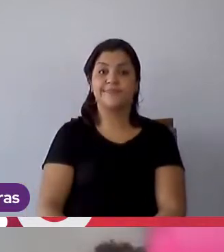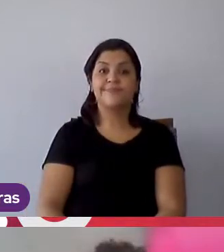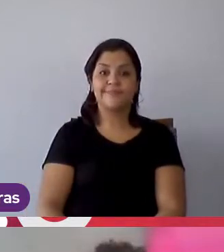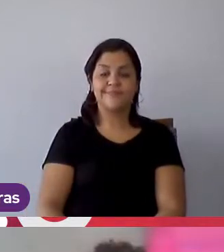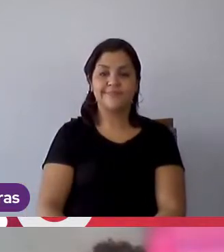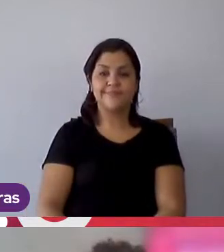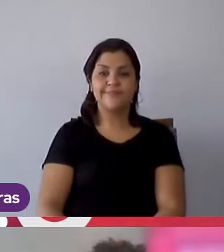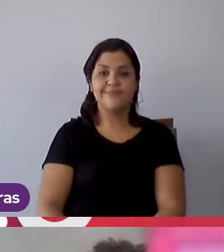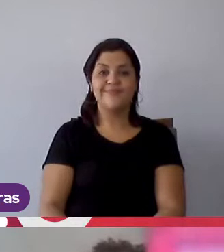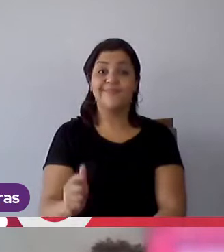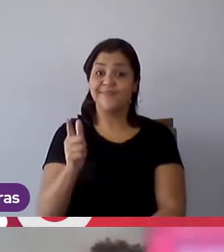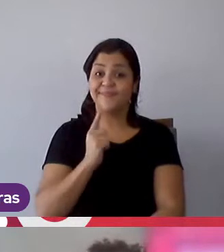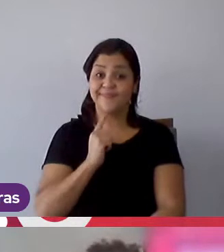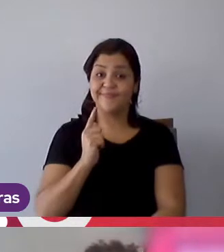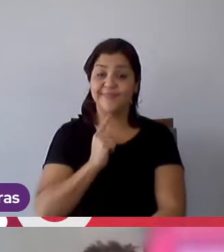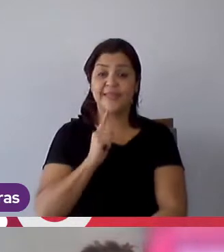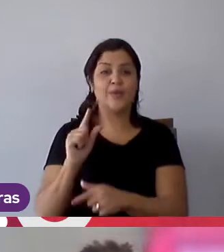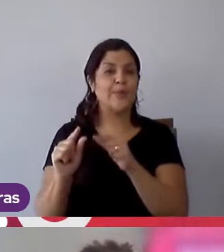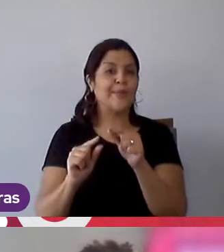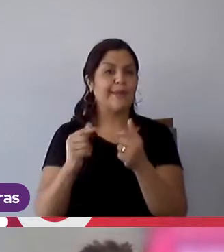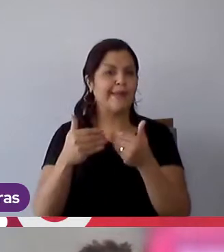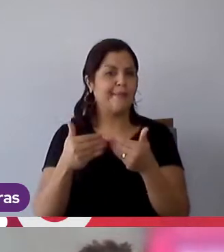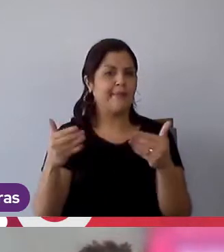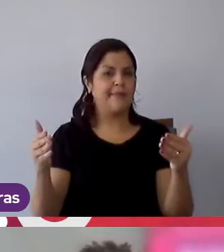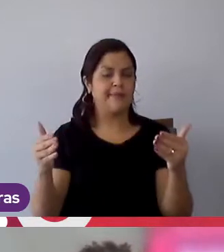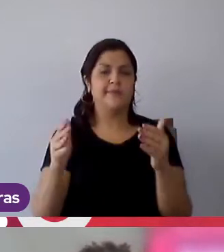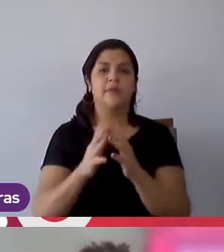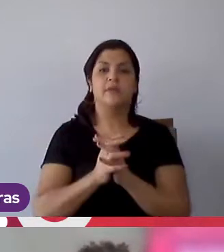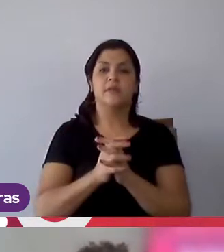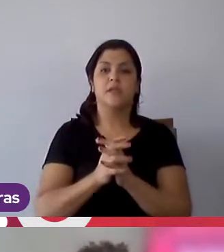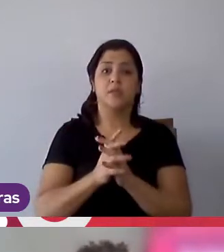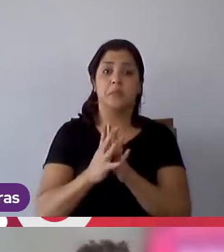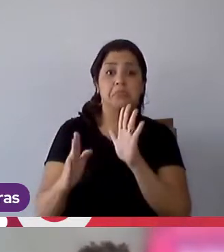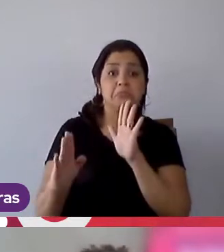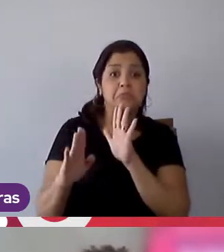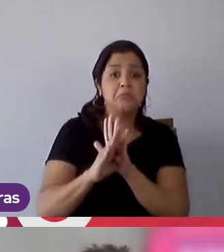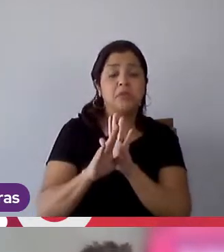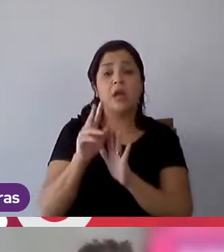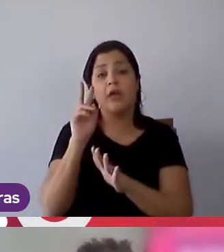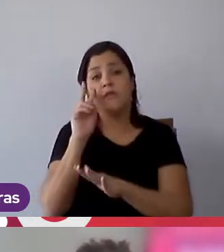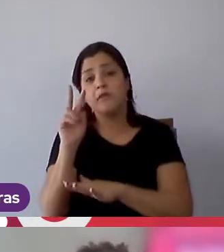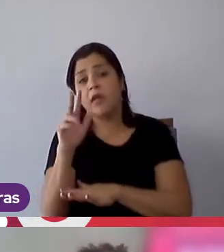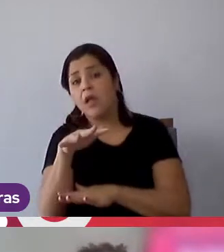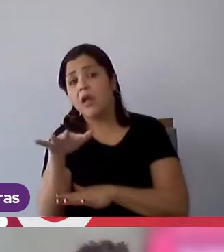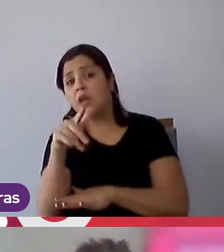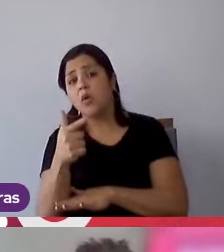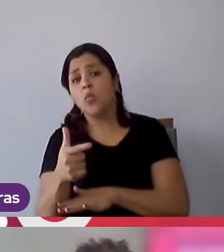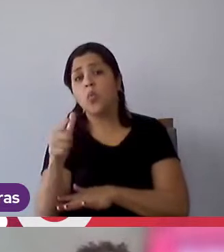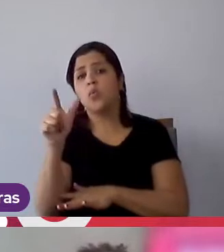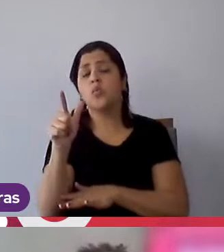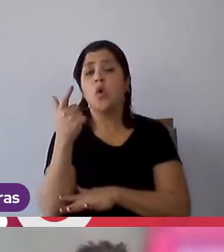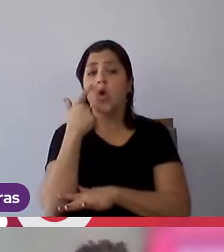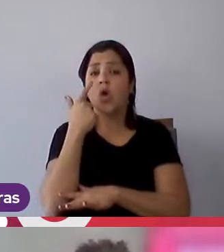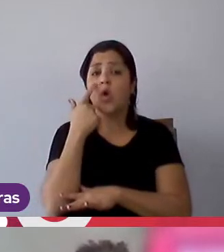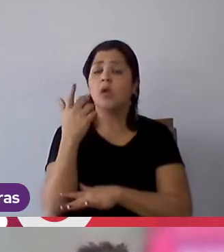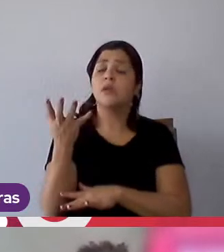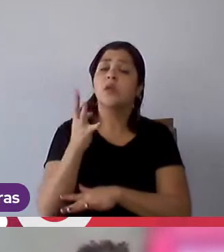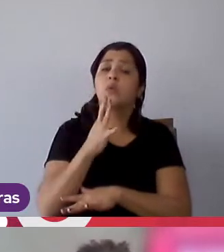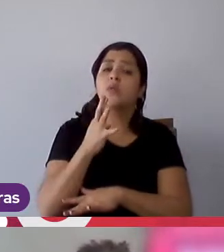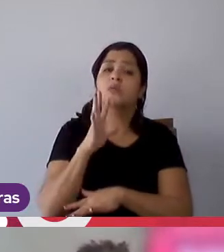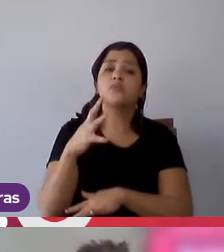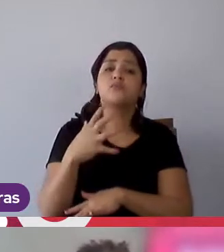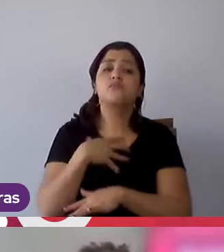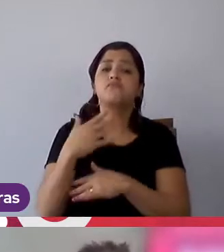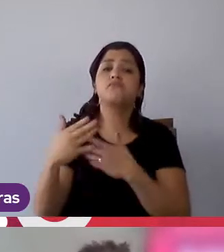Além disso, tem muita abertura para você chegar em alguém de uma outra área e falar, olha, queria conhecer um pouquinho